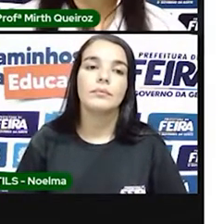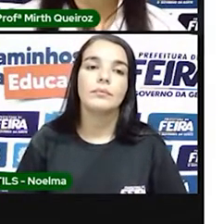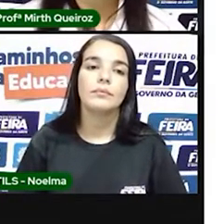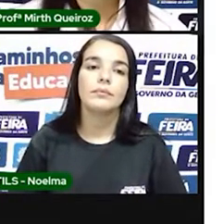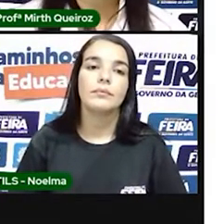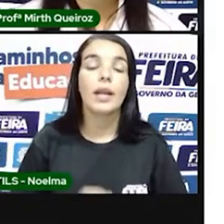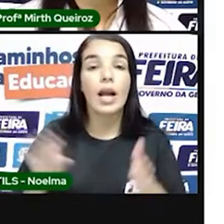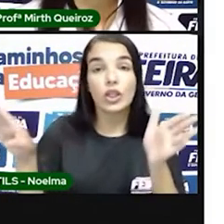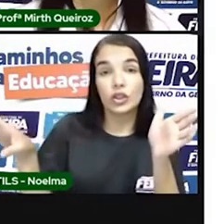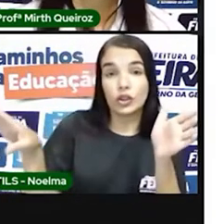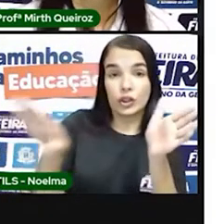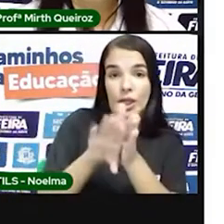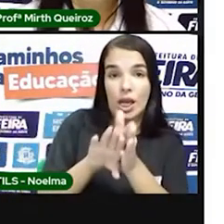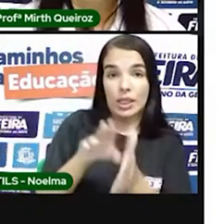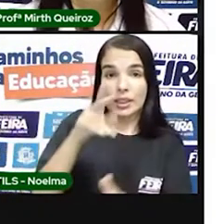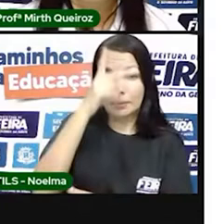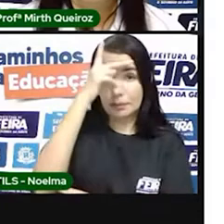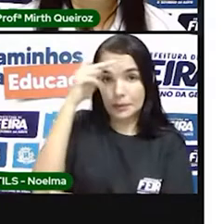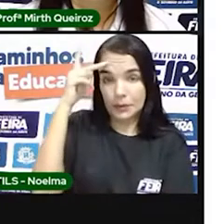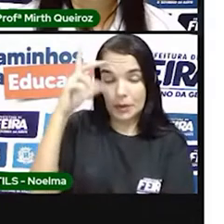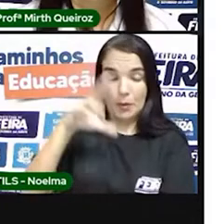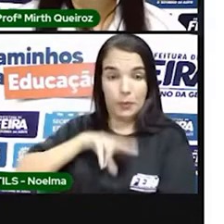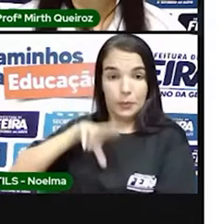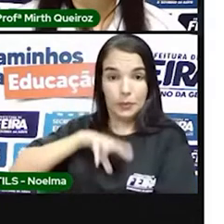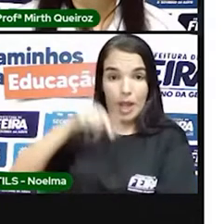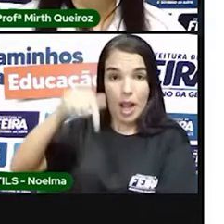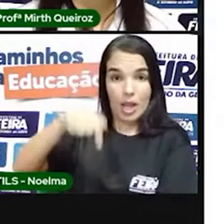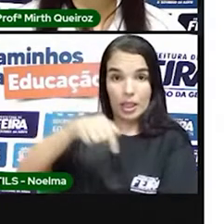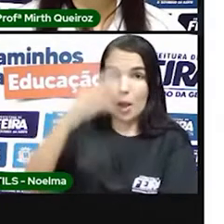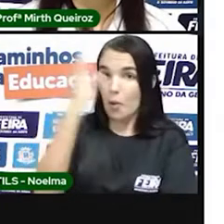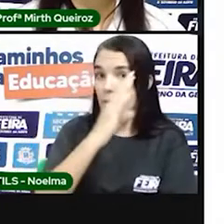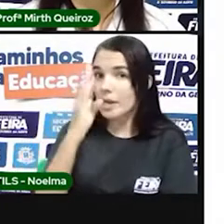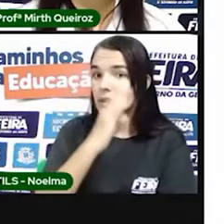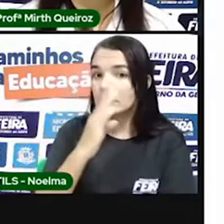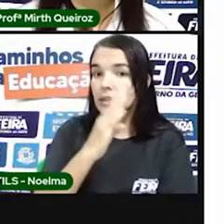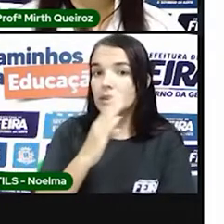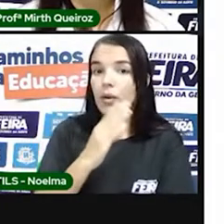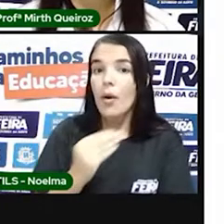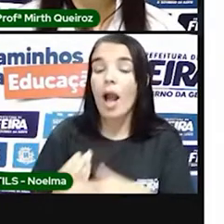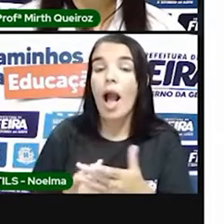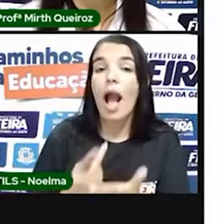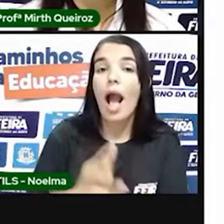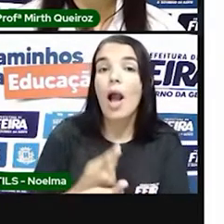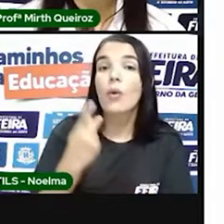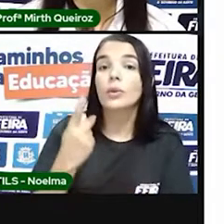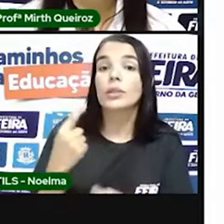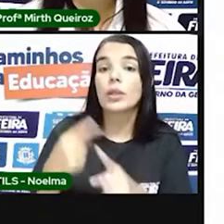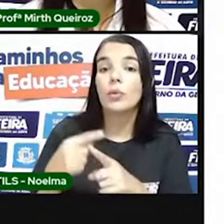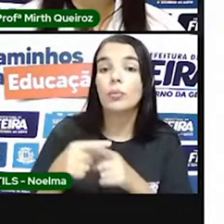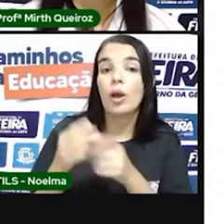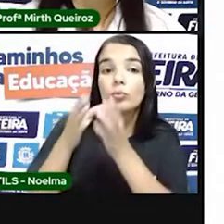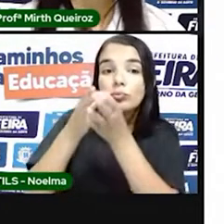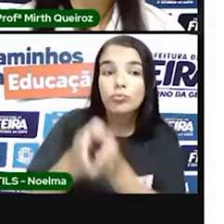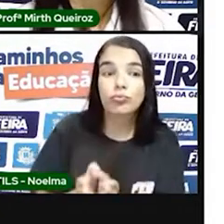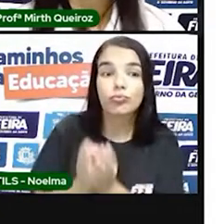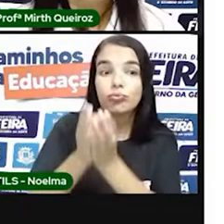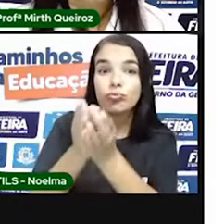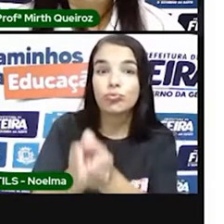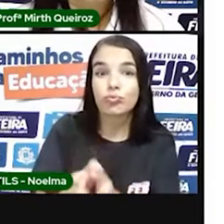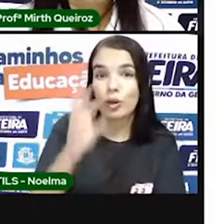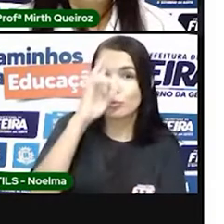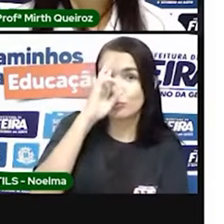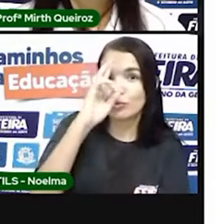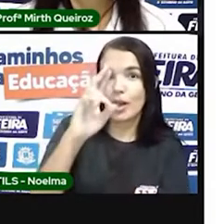A chegada dos portugueses ao Brasil ocorreu devido a uma expedição liderada por Pedro Álvares